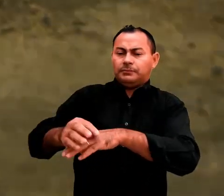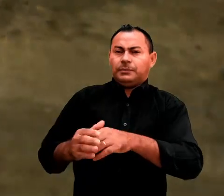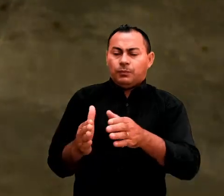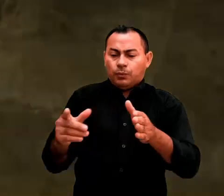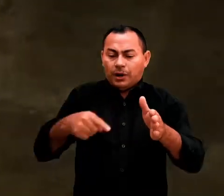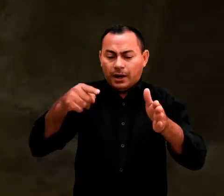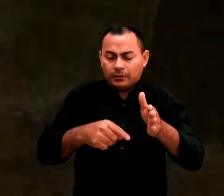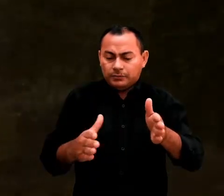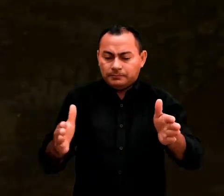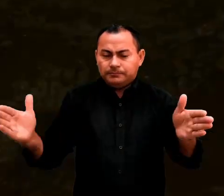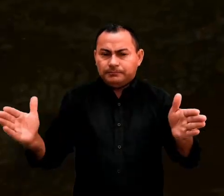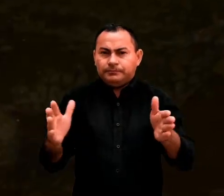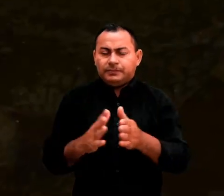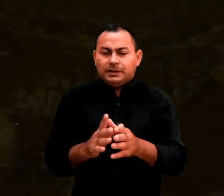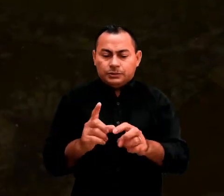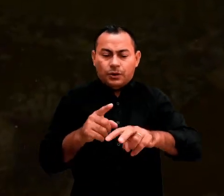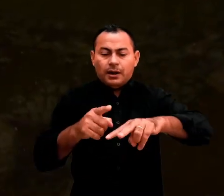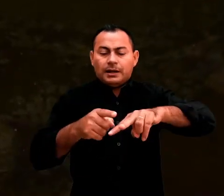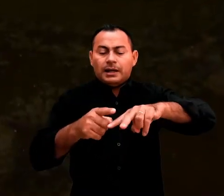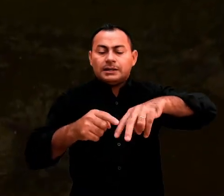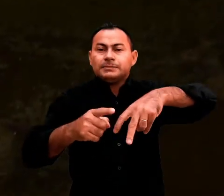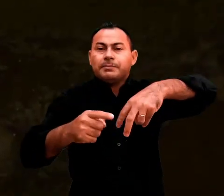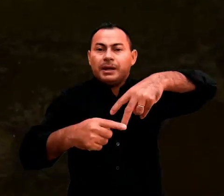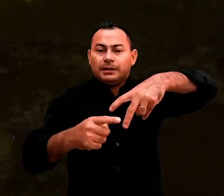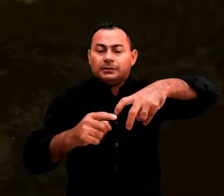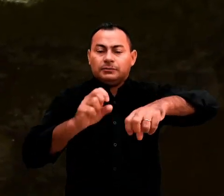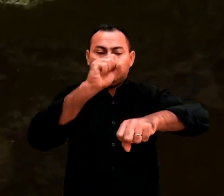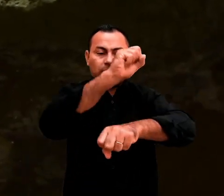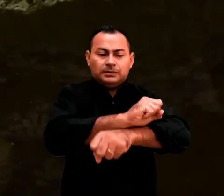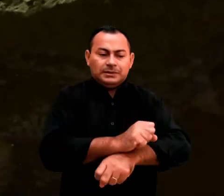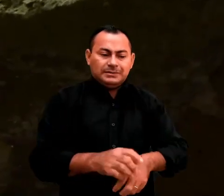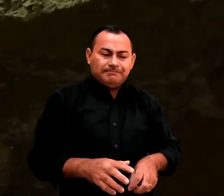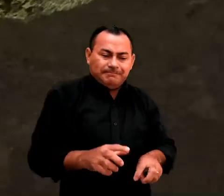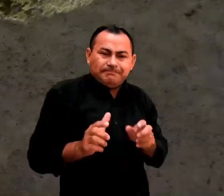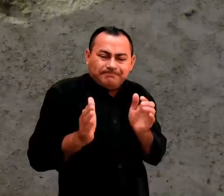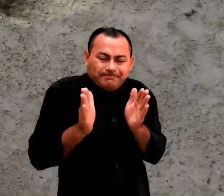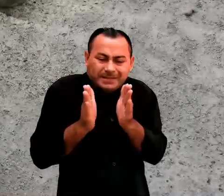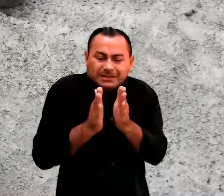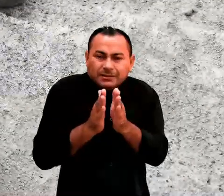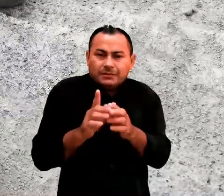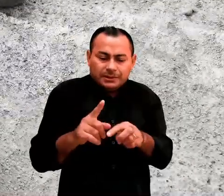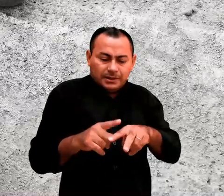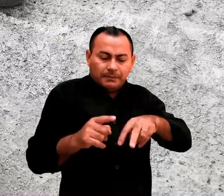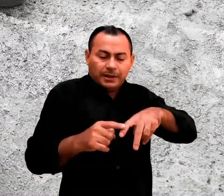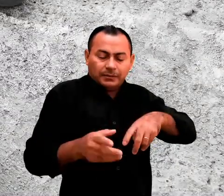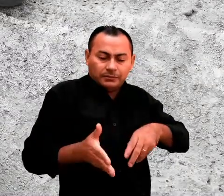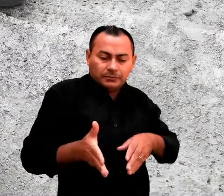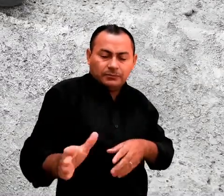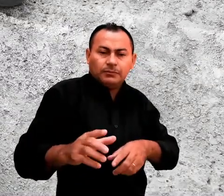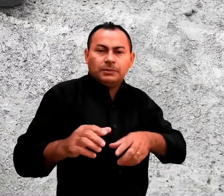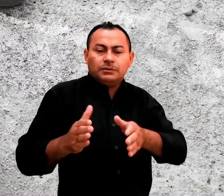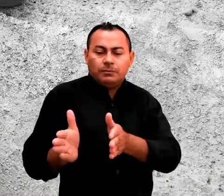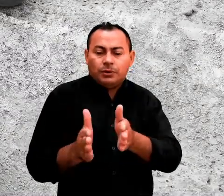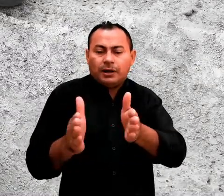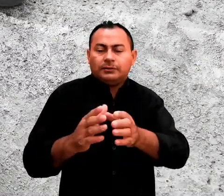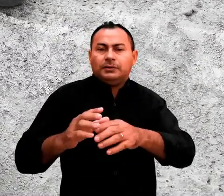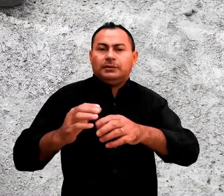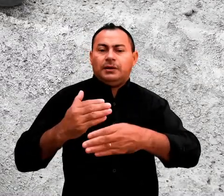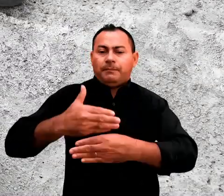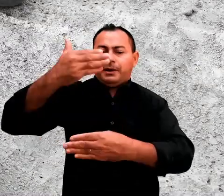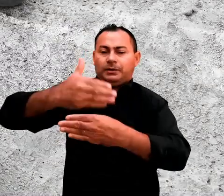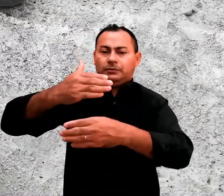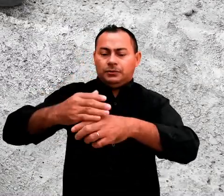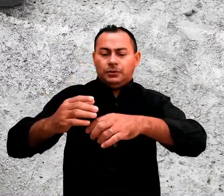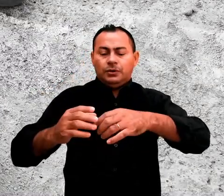com largura suficiente para passar as pernas do prisioneiro. Depois que as pernas do prisioneiro passavam por esses buracos na